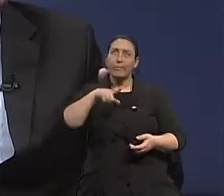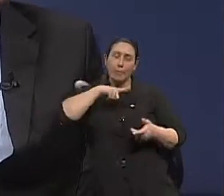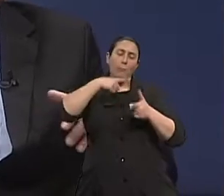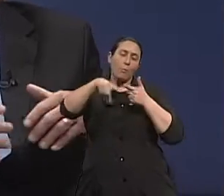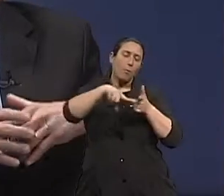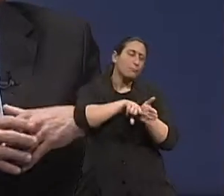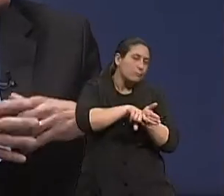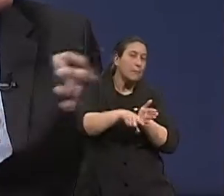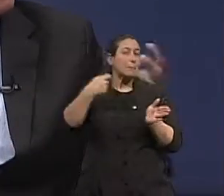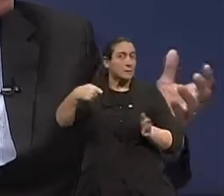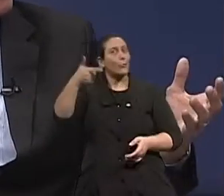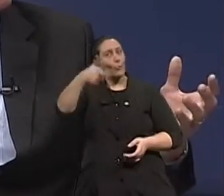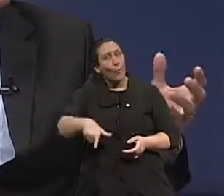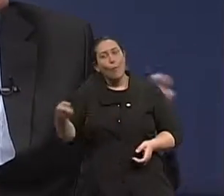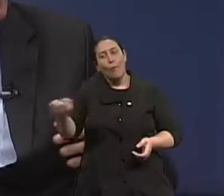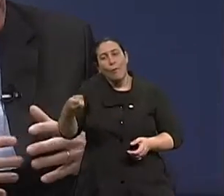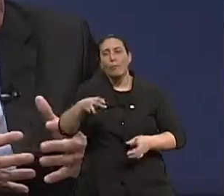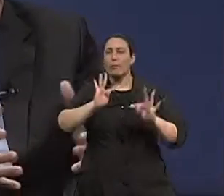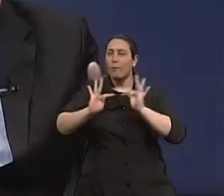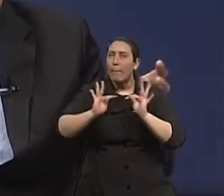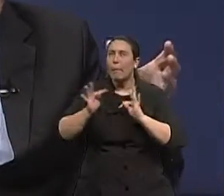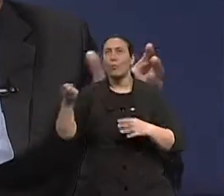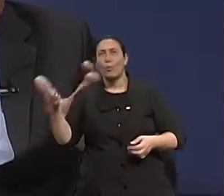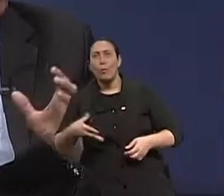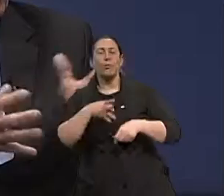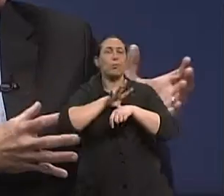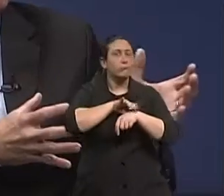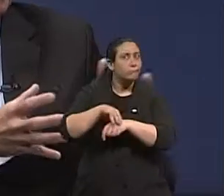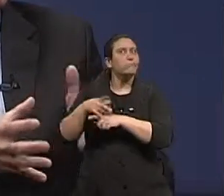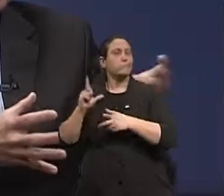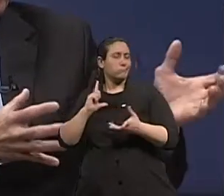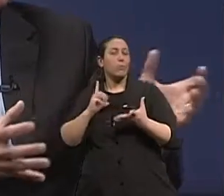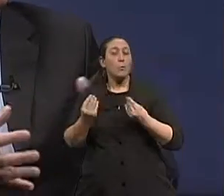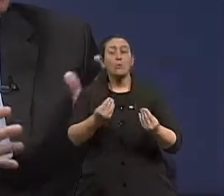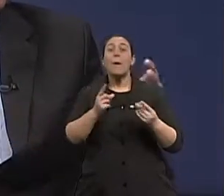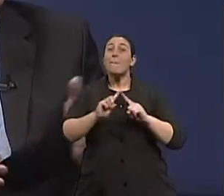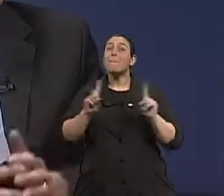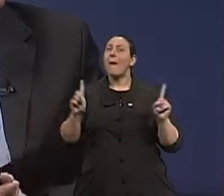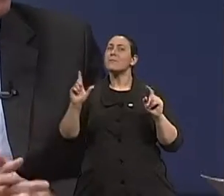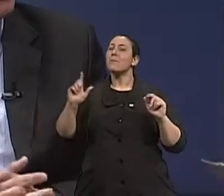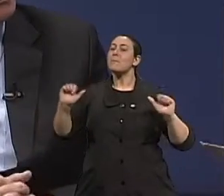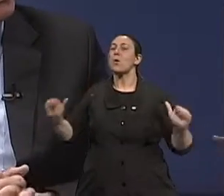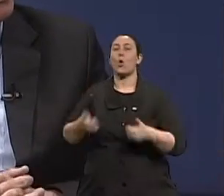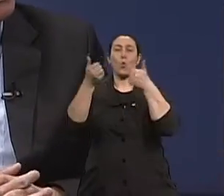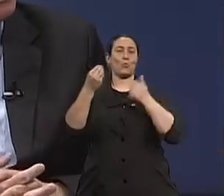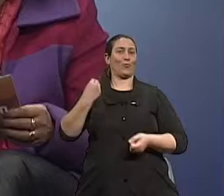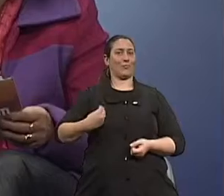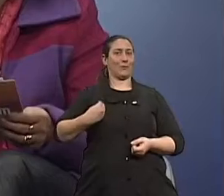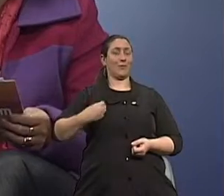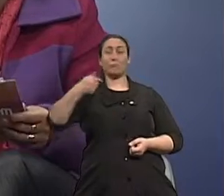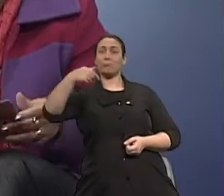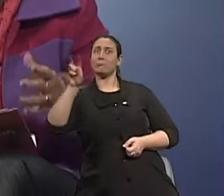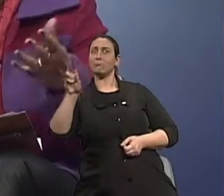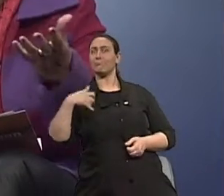Novos exames, novos tratamentos, isso também proporcionou essa expectativa de vida de 75 anos Claro, de mais vida com